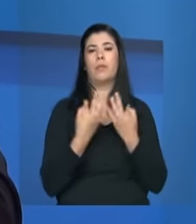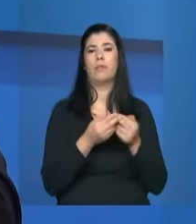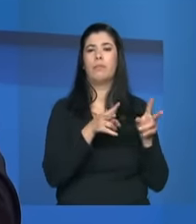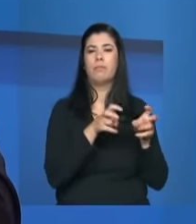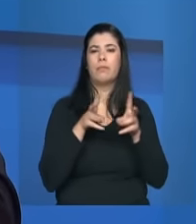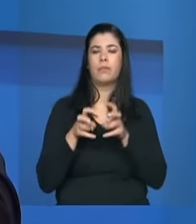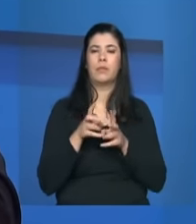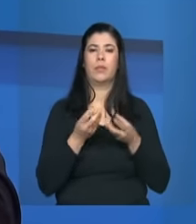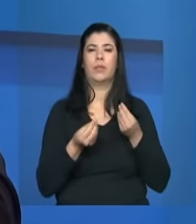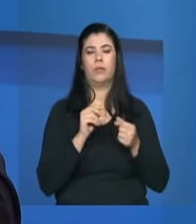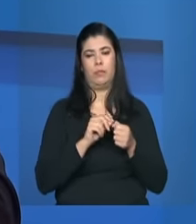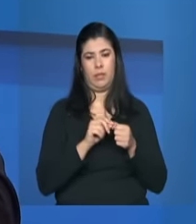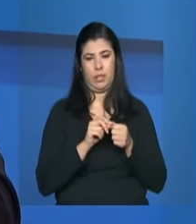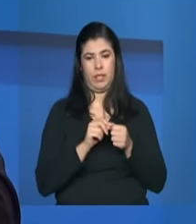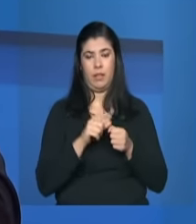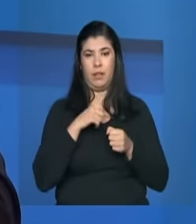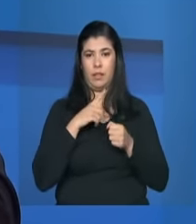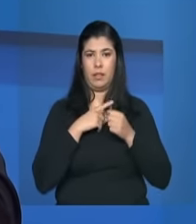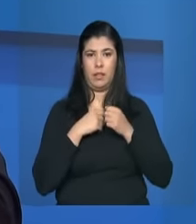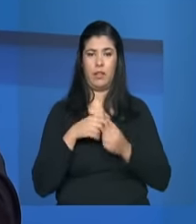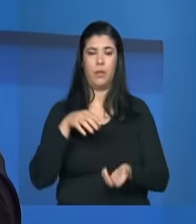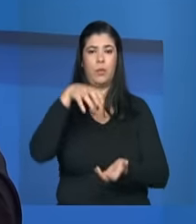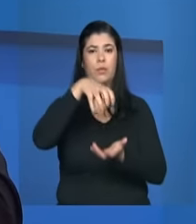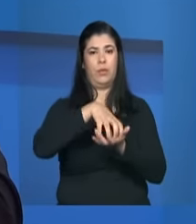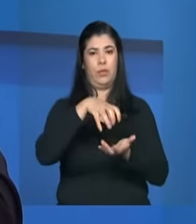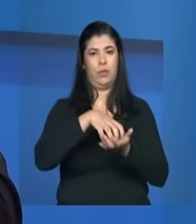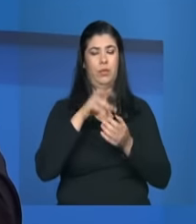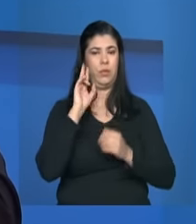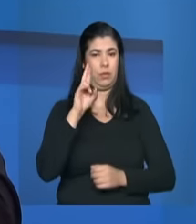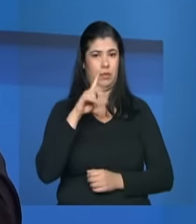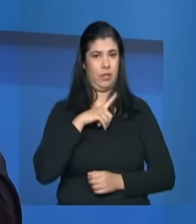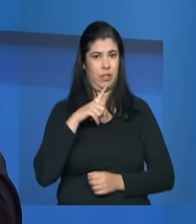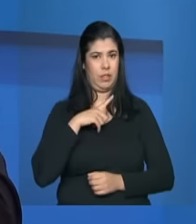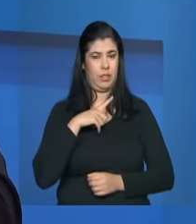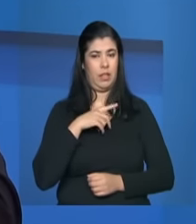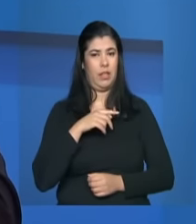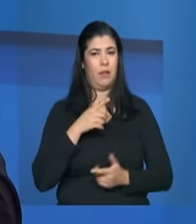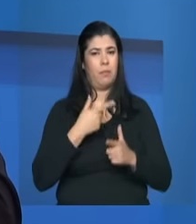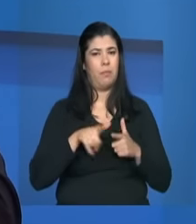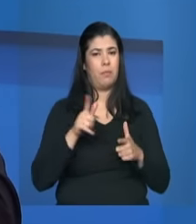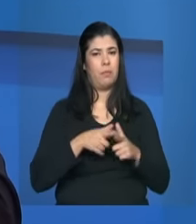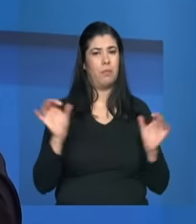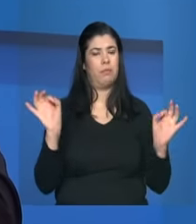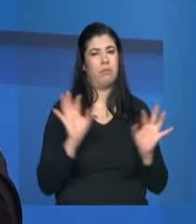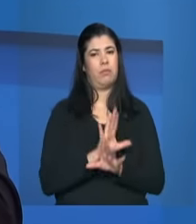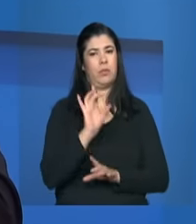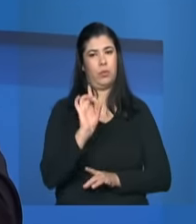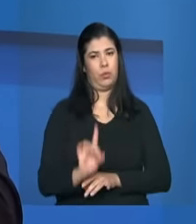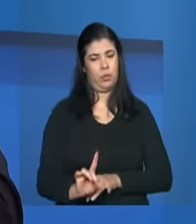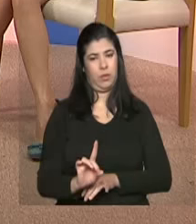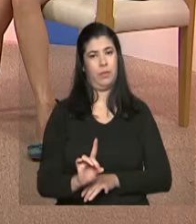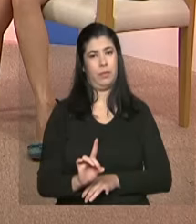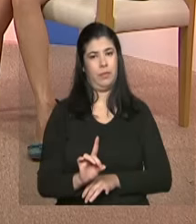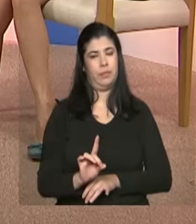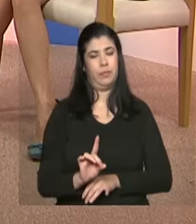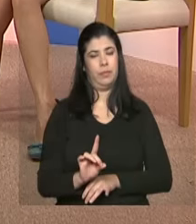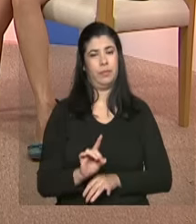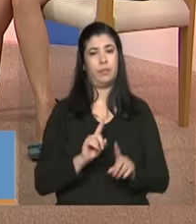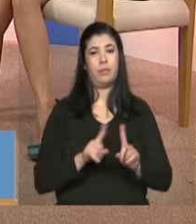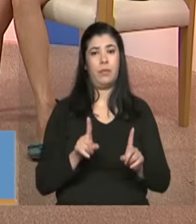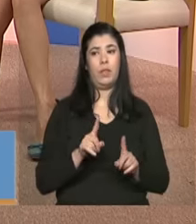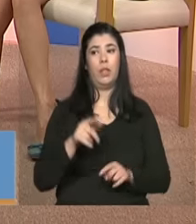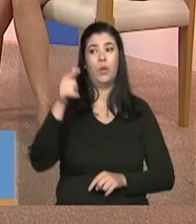os centros de referência especializado quando tem violação de direitos já estavam sendo atendidos agora especificamente os